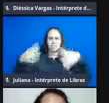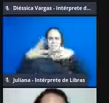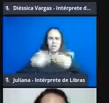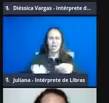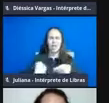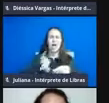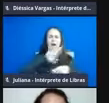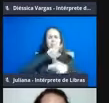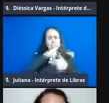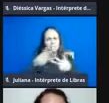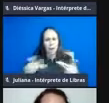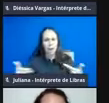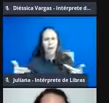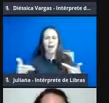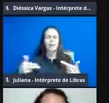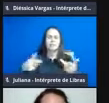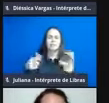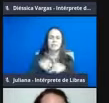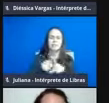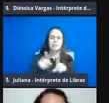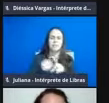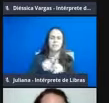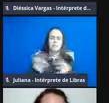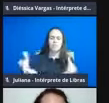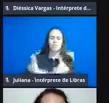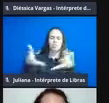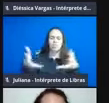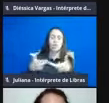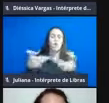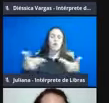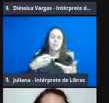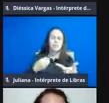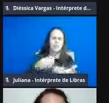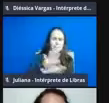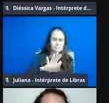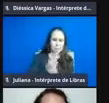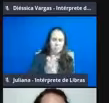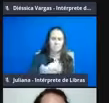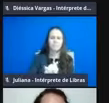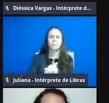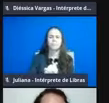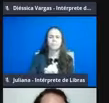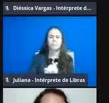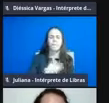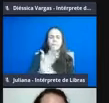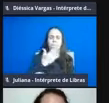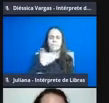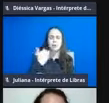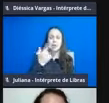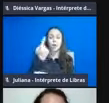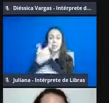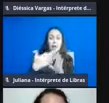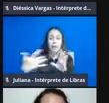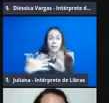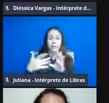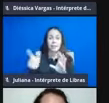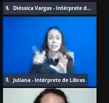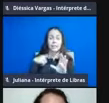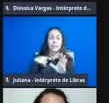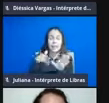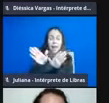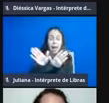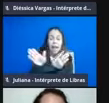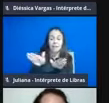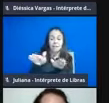vegetais, enfim, de organismos mortos, e uma característica das baratas, elas têm essas asas